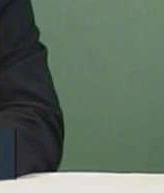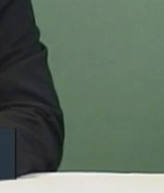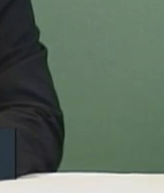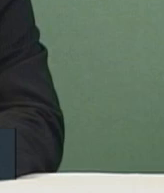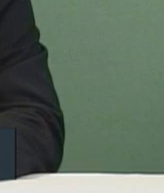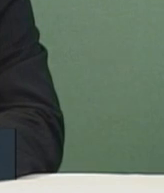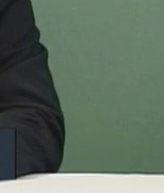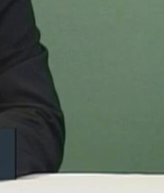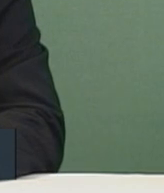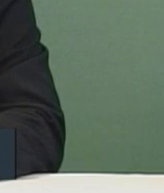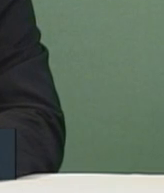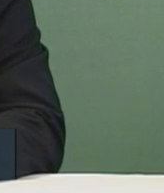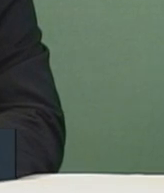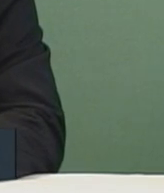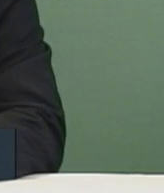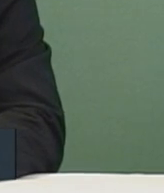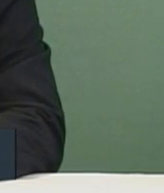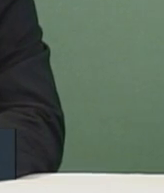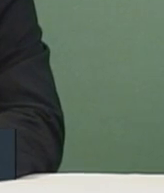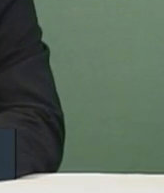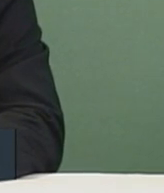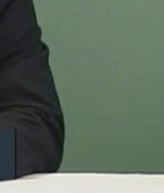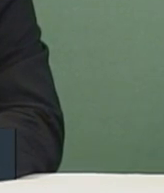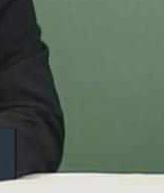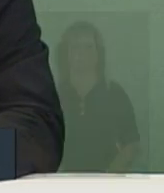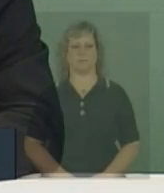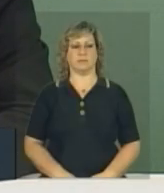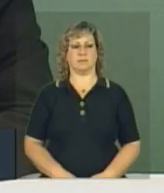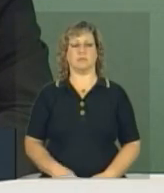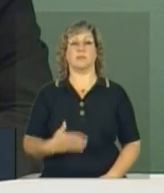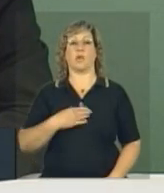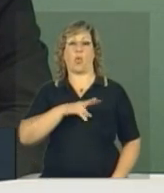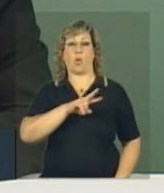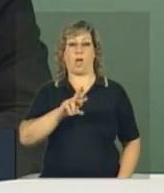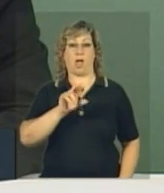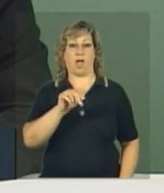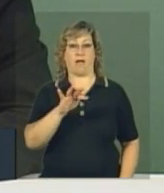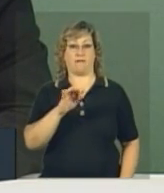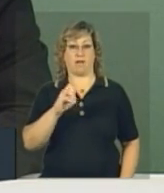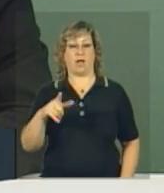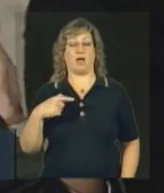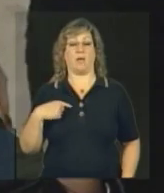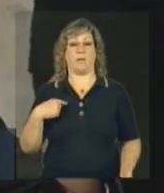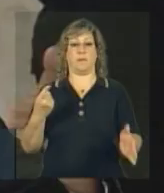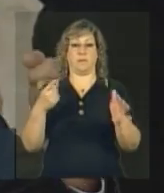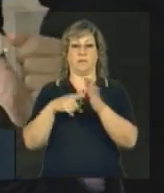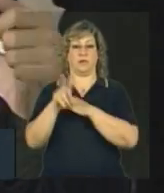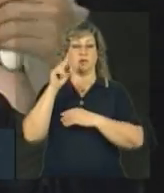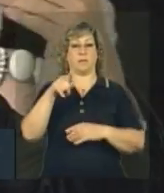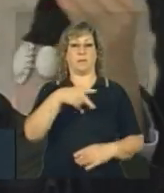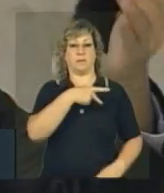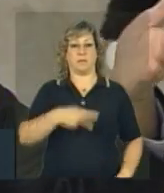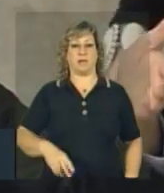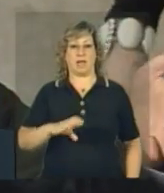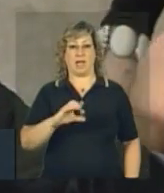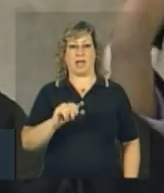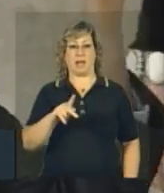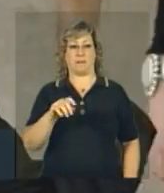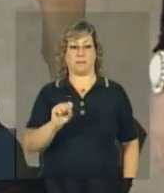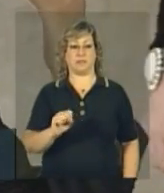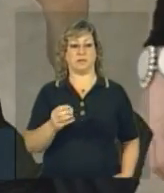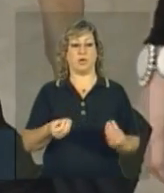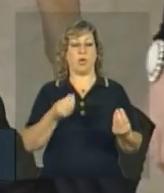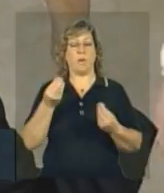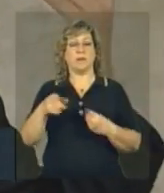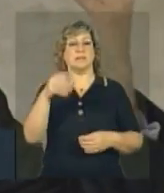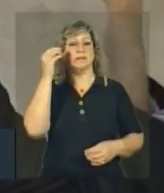Bom, bom dia. Agora não preciso gritar mais, né? Meu nome é Rafael, sou do Jornal Estado de São Paulo. Gostaria de saber do presidente da Capes, como foi essa experiência do